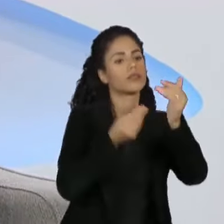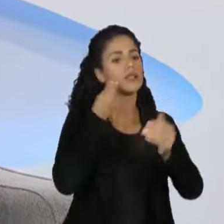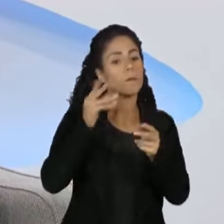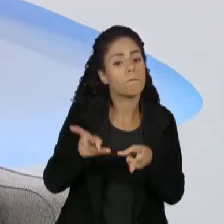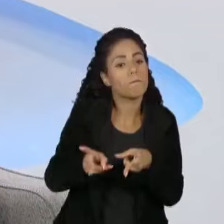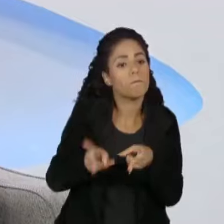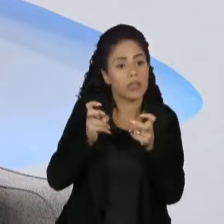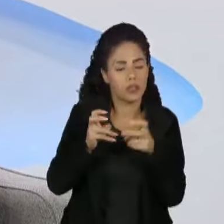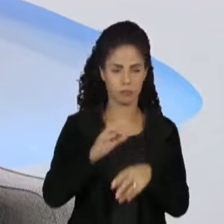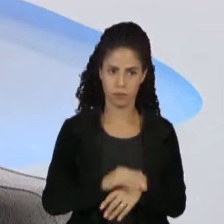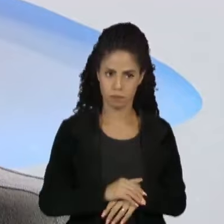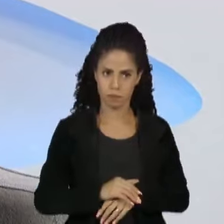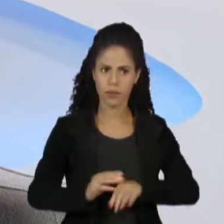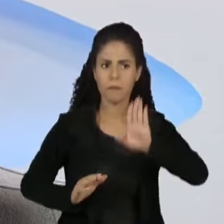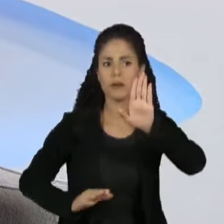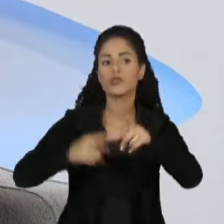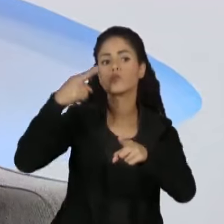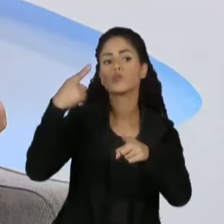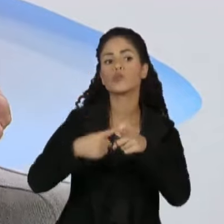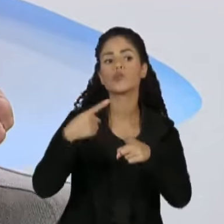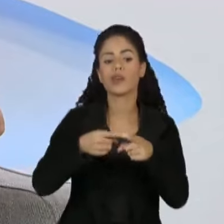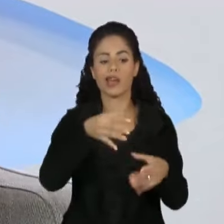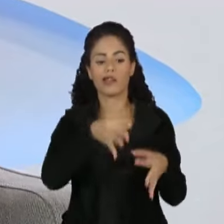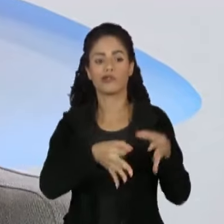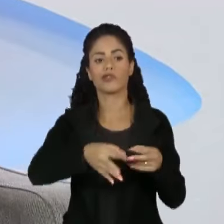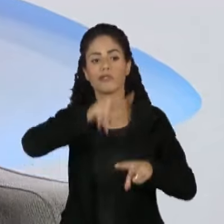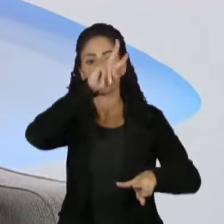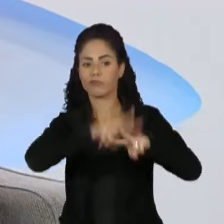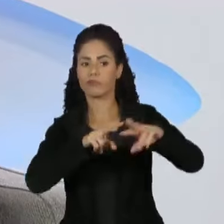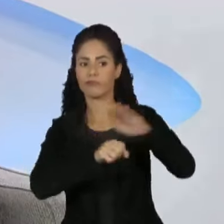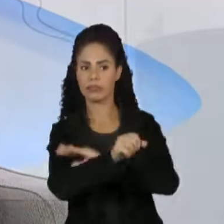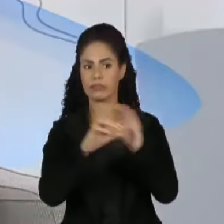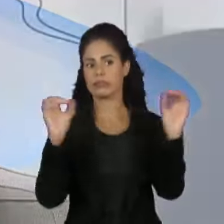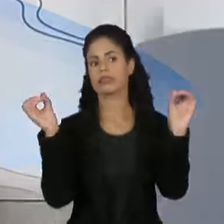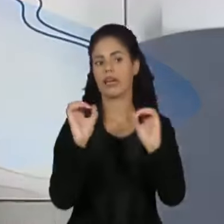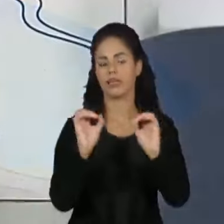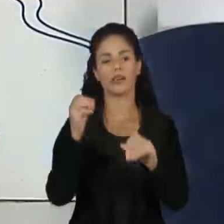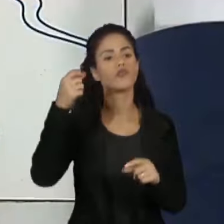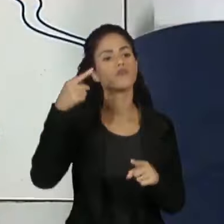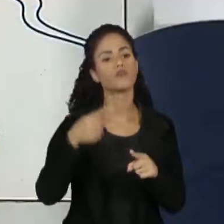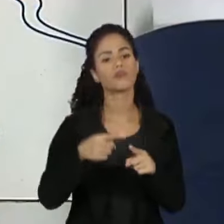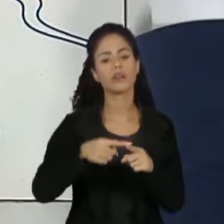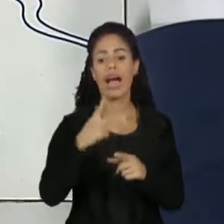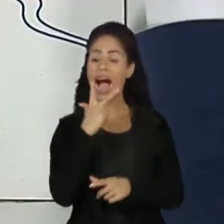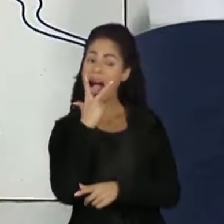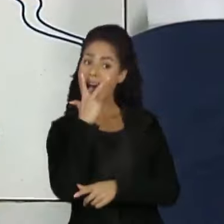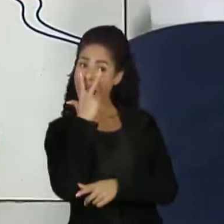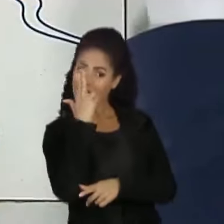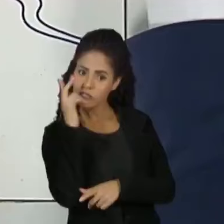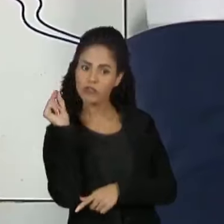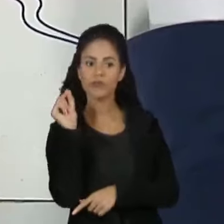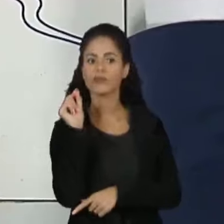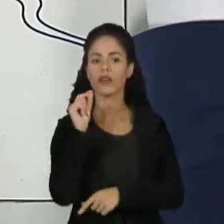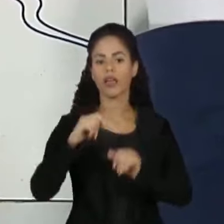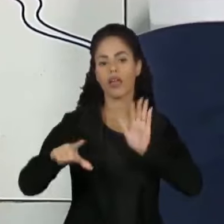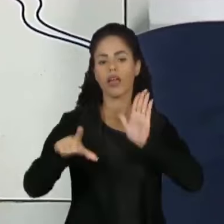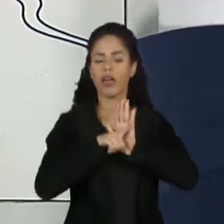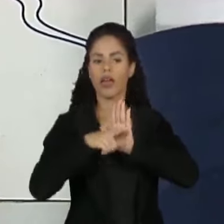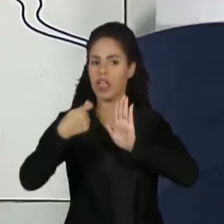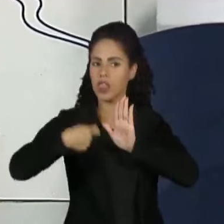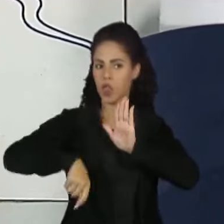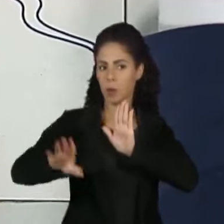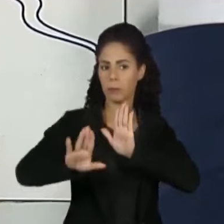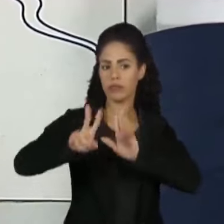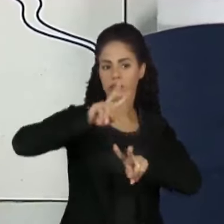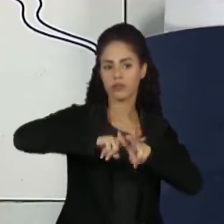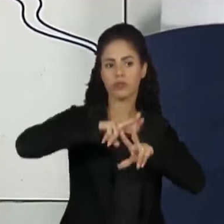perceber. Agora, por que a justiça não prendeu? Ela não prendeu porque me parece crer que não existe previsão legal para prisão